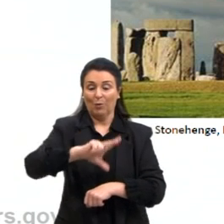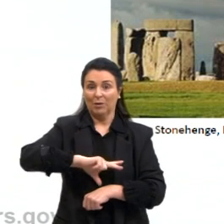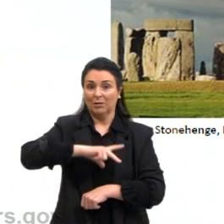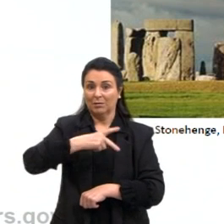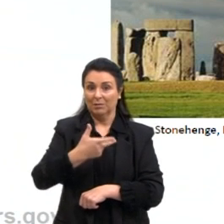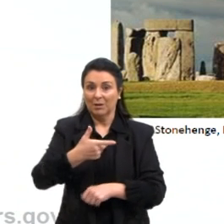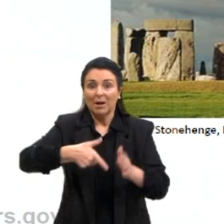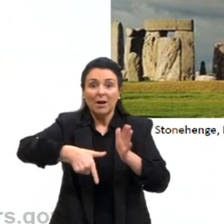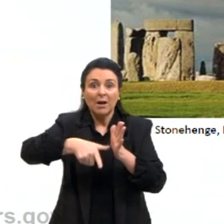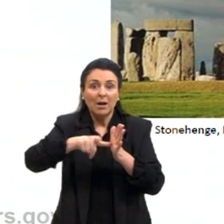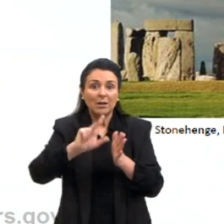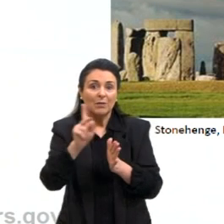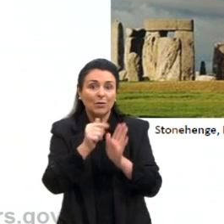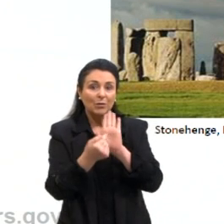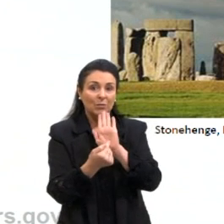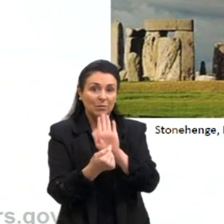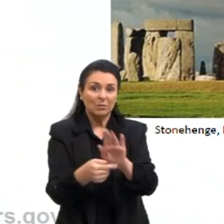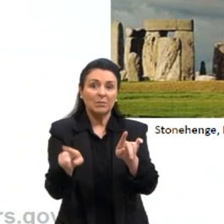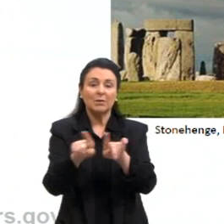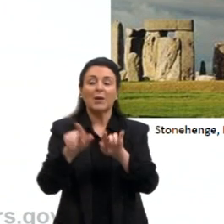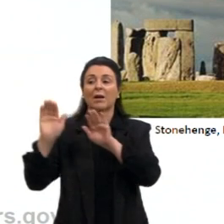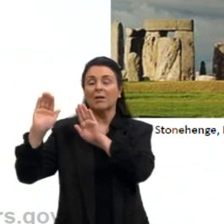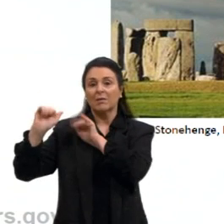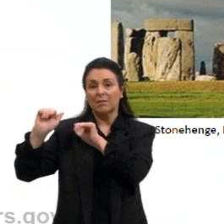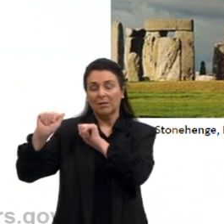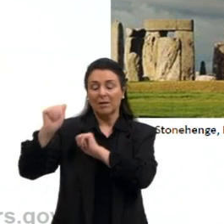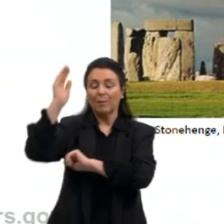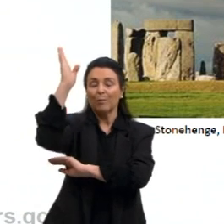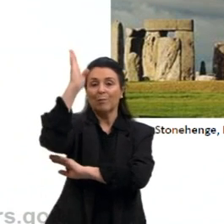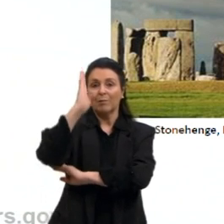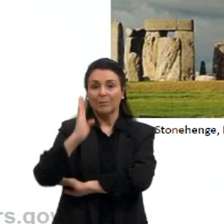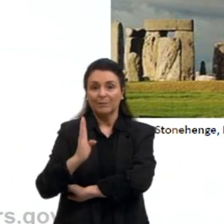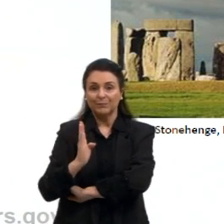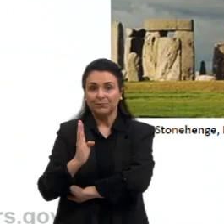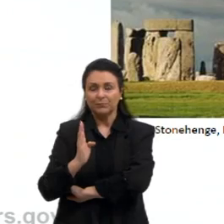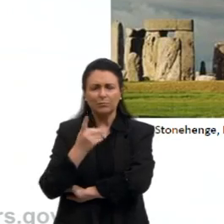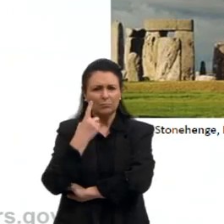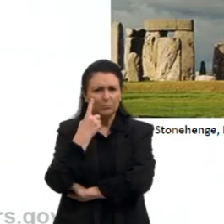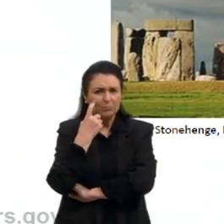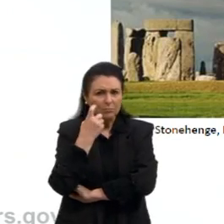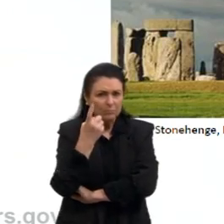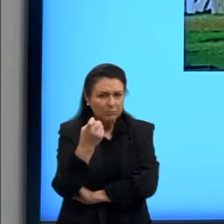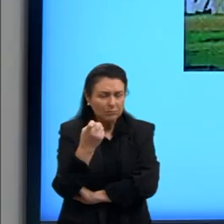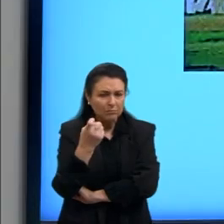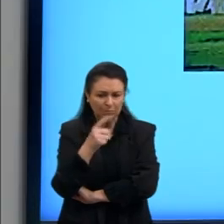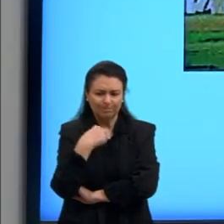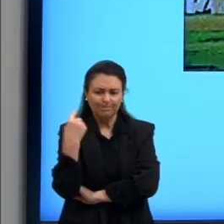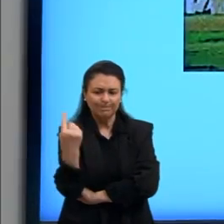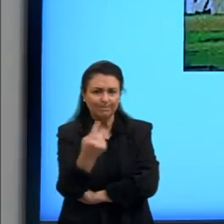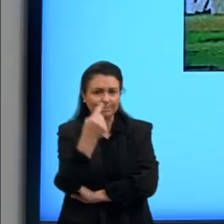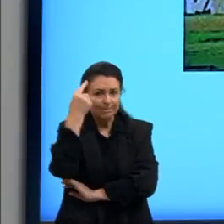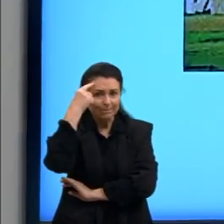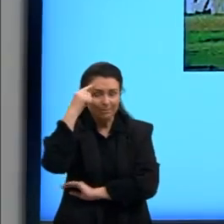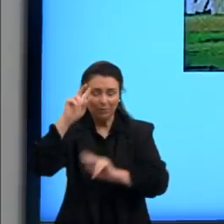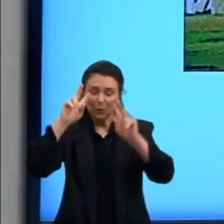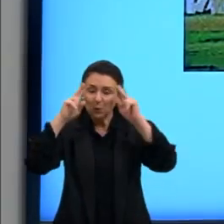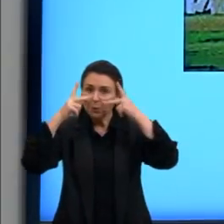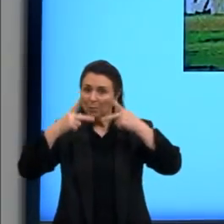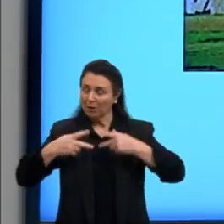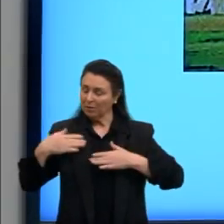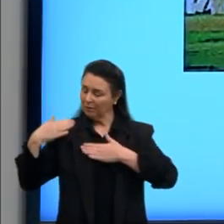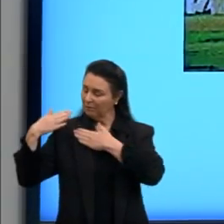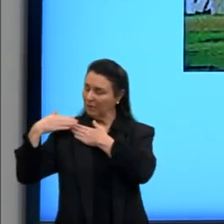antes eu apresentei para vocês Espanha, Brasil. É interessante para a gente pensar que a humanidade vem se